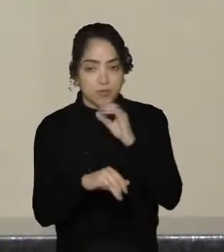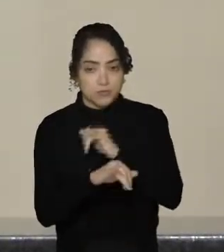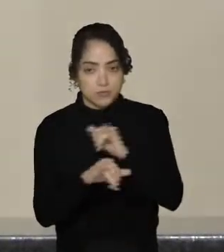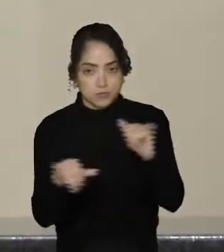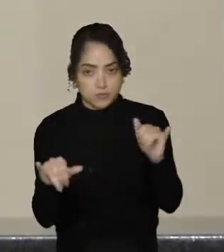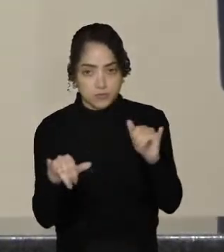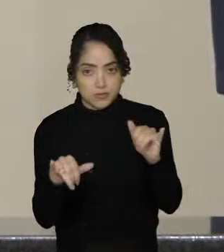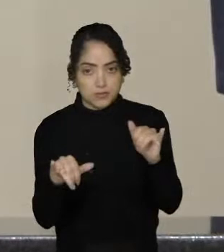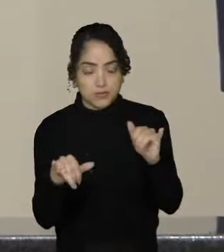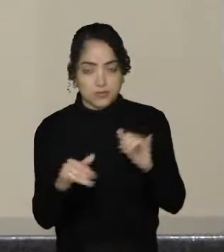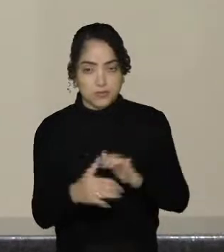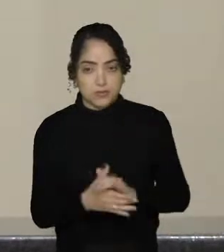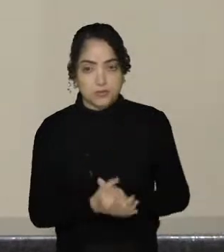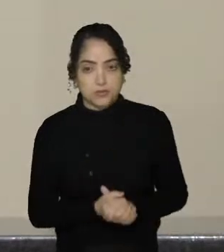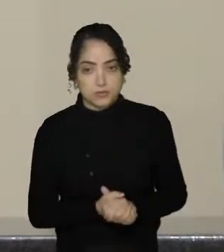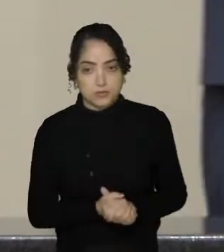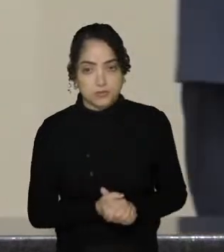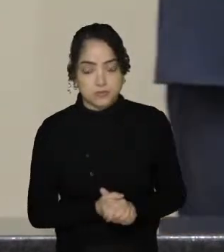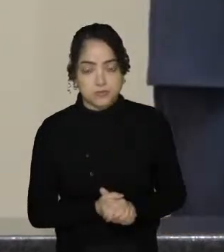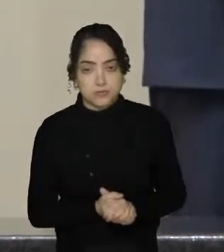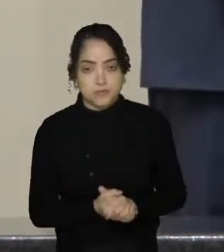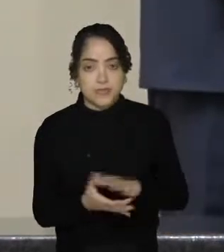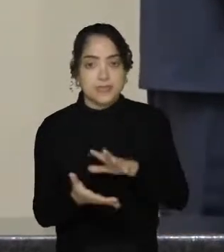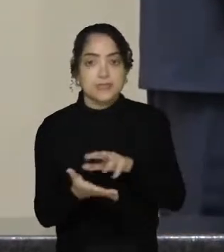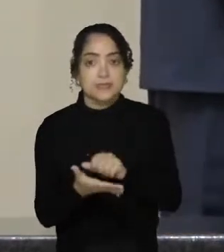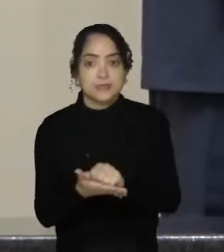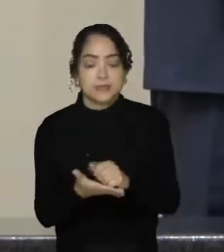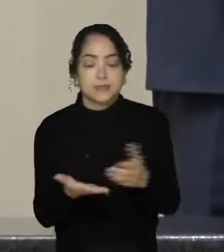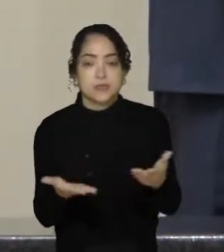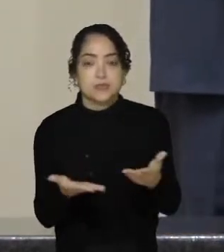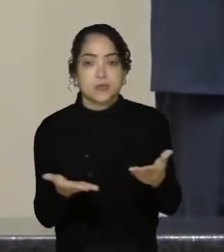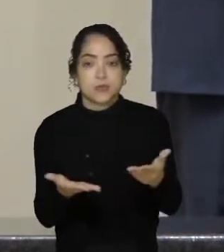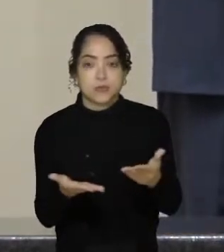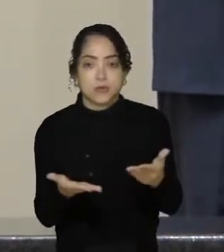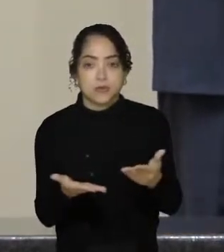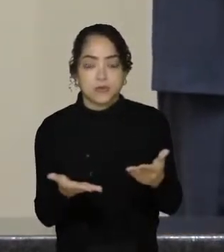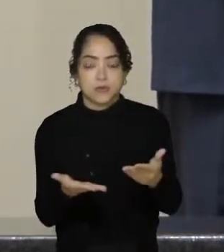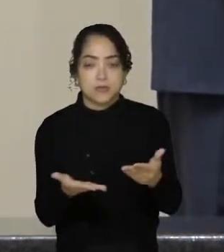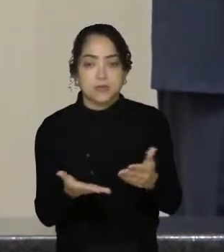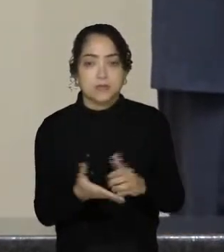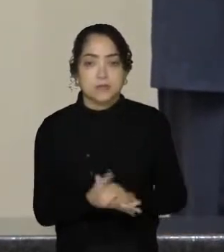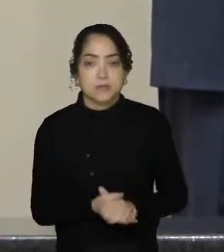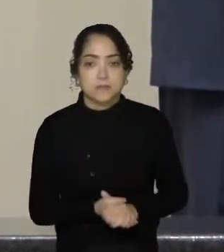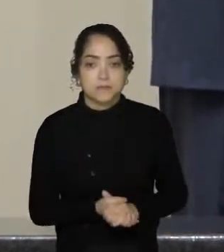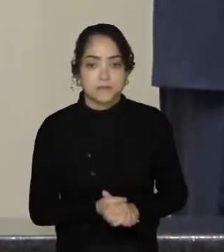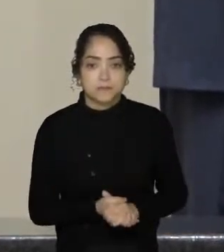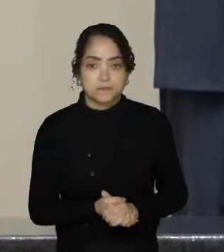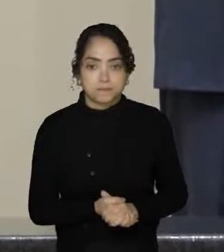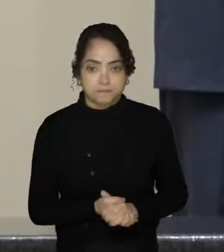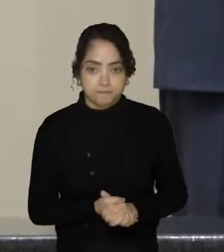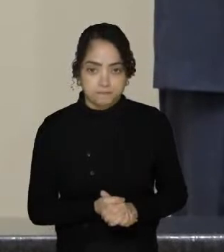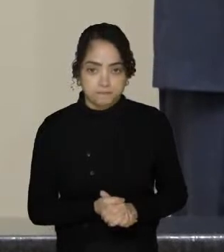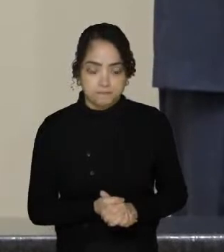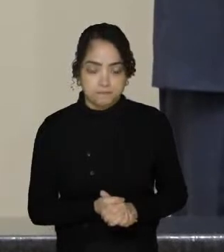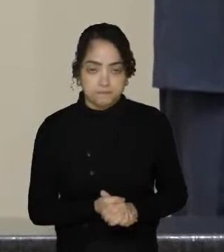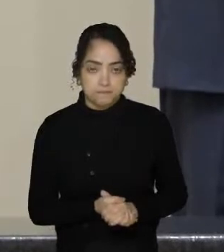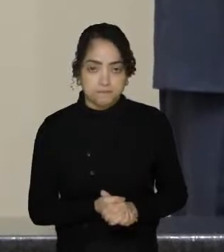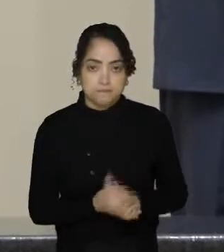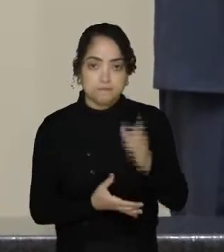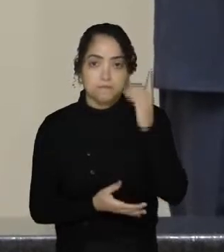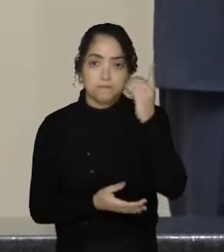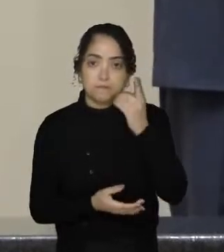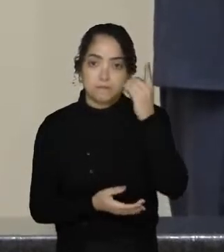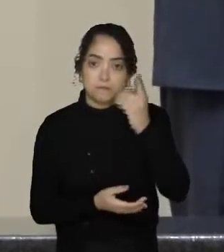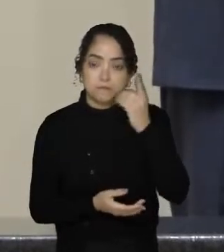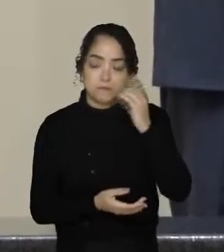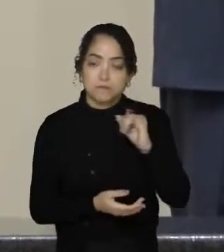Breves comunicações, escrito para falar, em primeiro lugar, o deputado Gessé